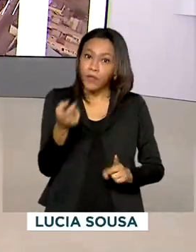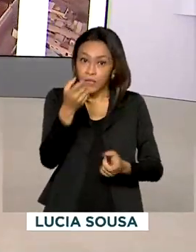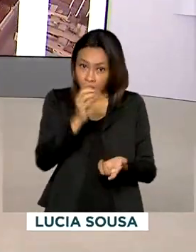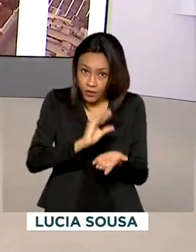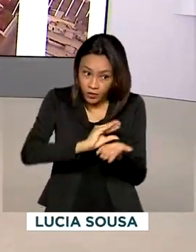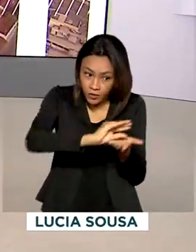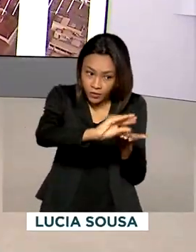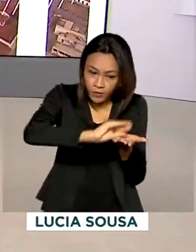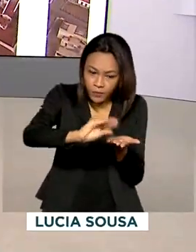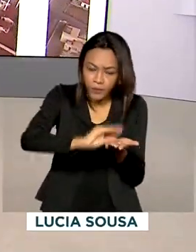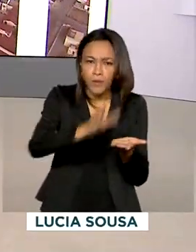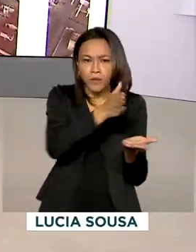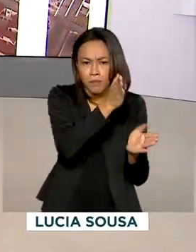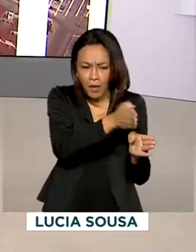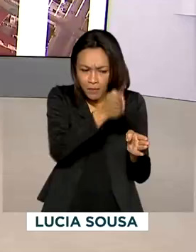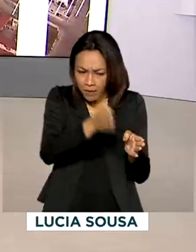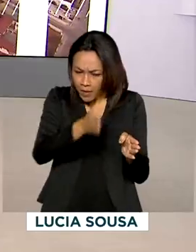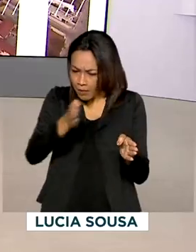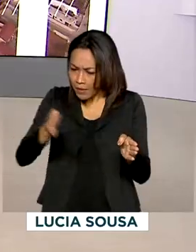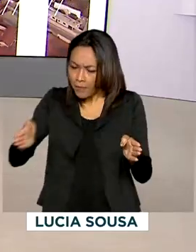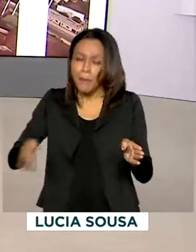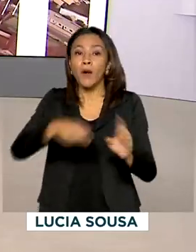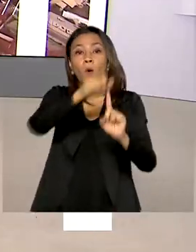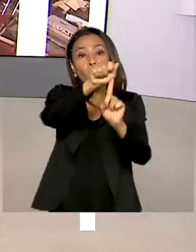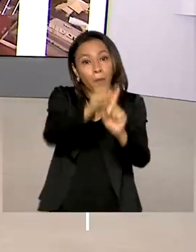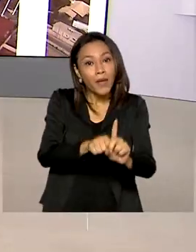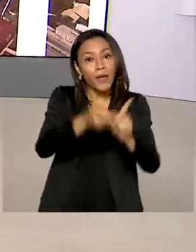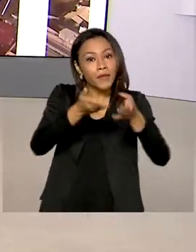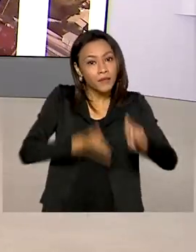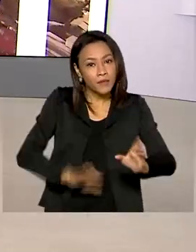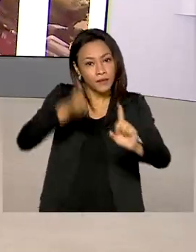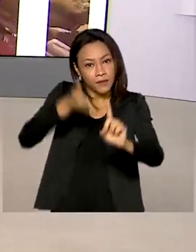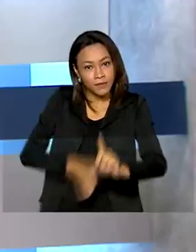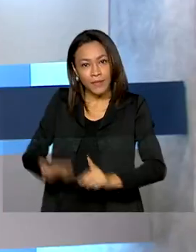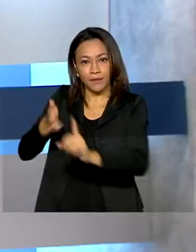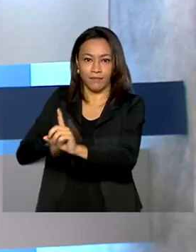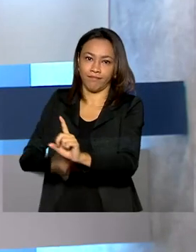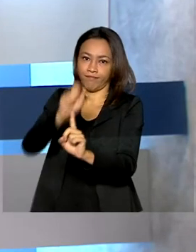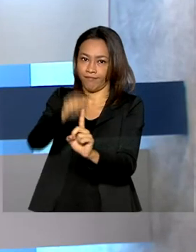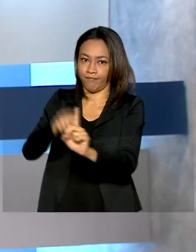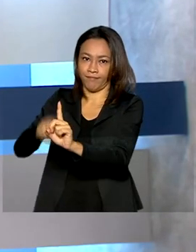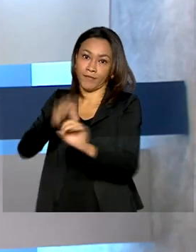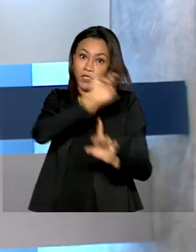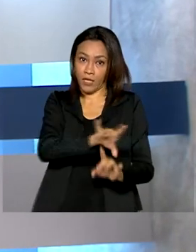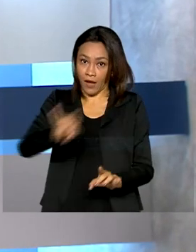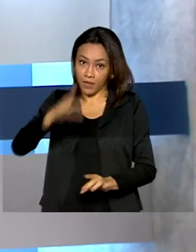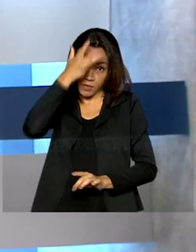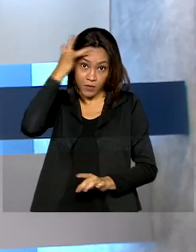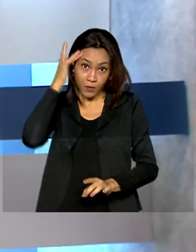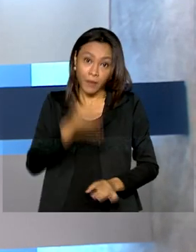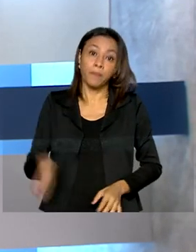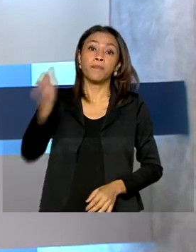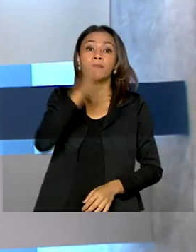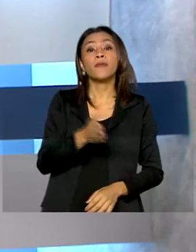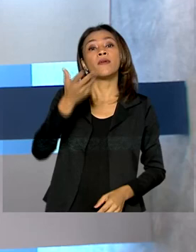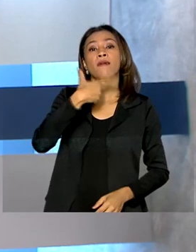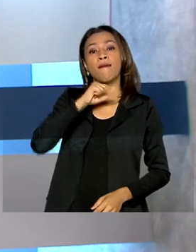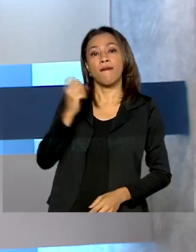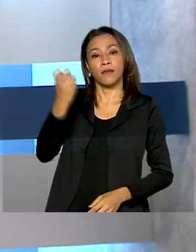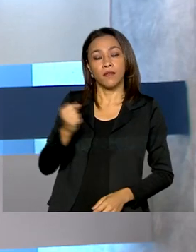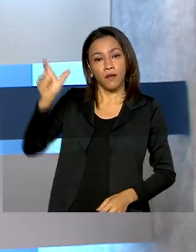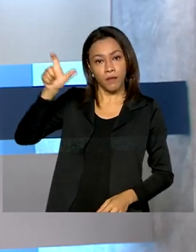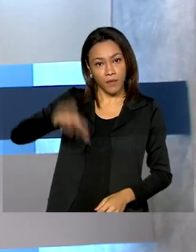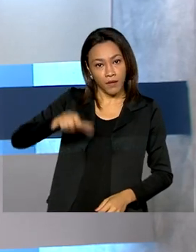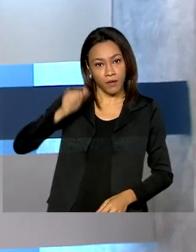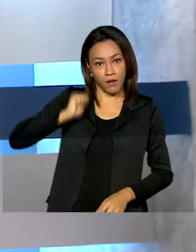seguem escalonados de acordo com o mês de nascimento do beneficiário. Já para quem recebe o Bolsa Família, o dinheiro